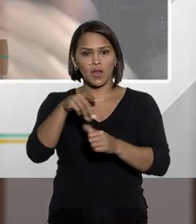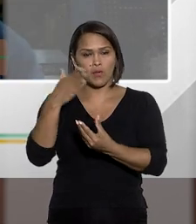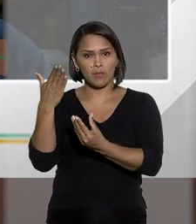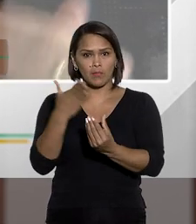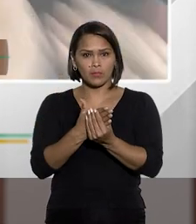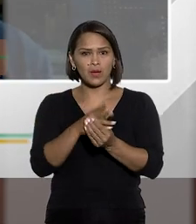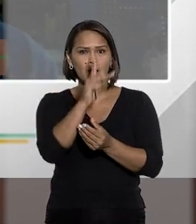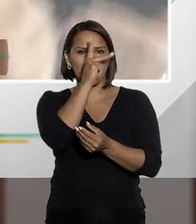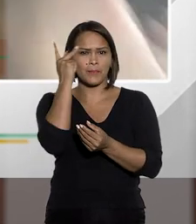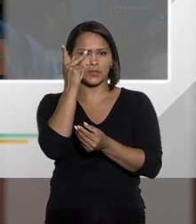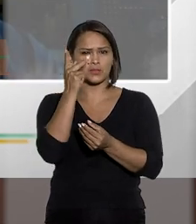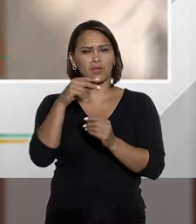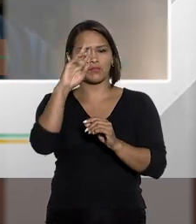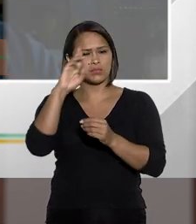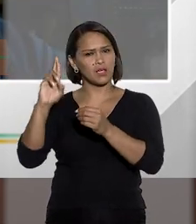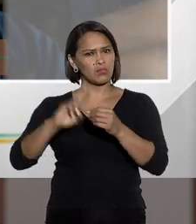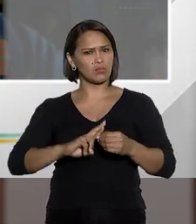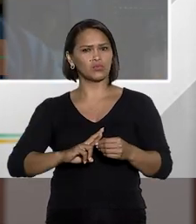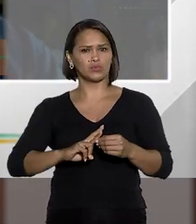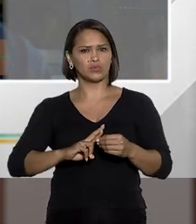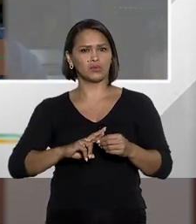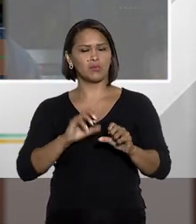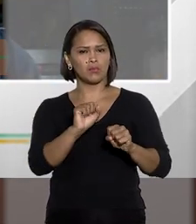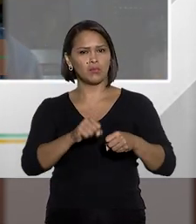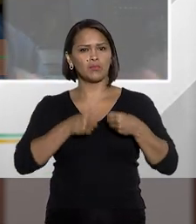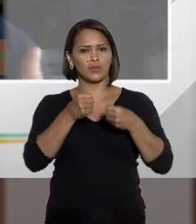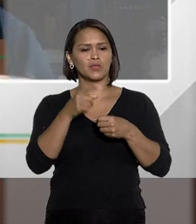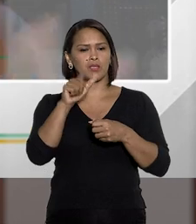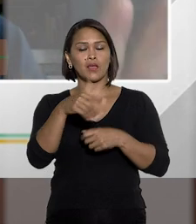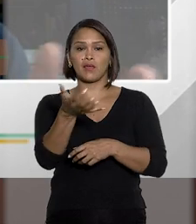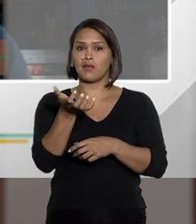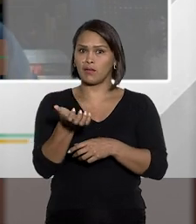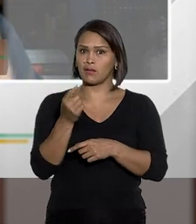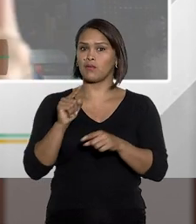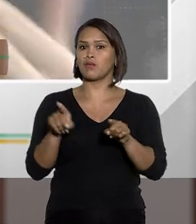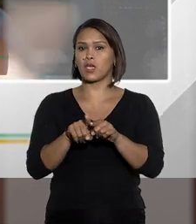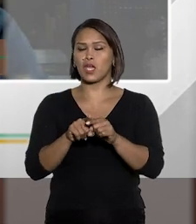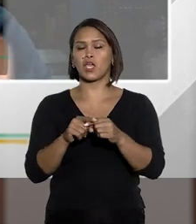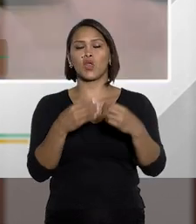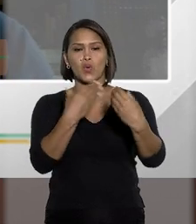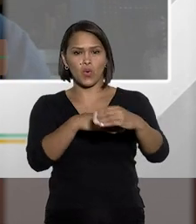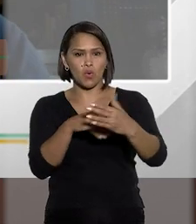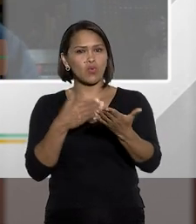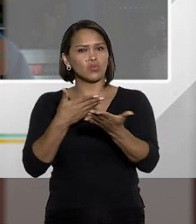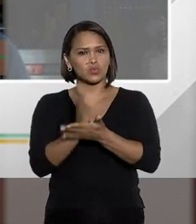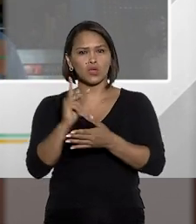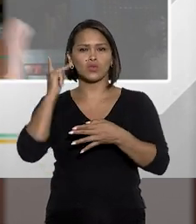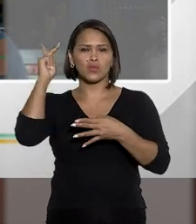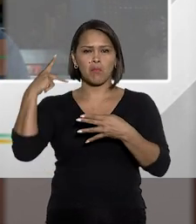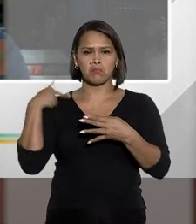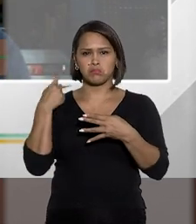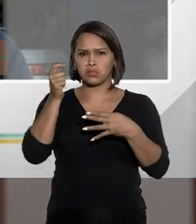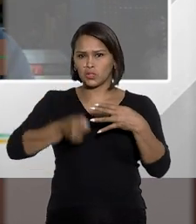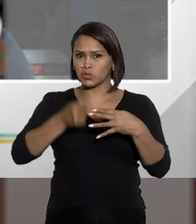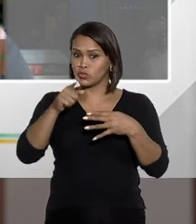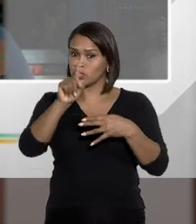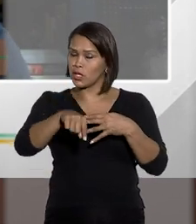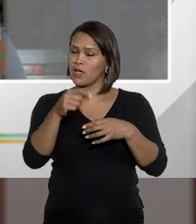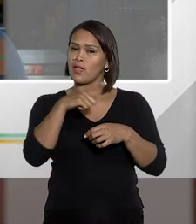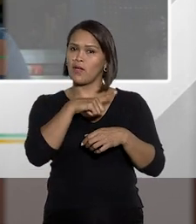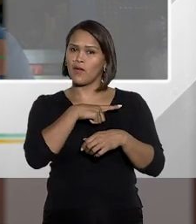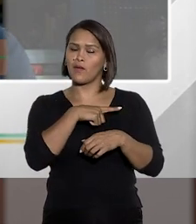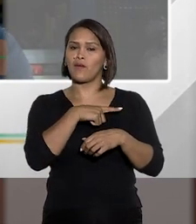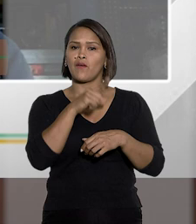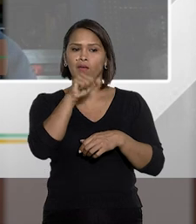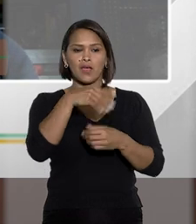processar pessoas que abusam da autoridade. É o que eu quero e eu prestei um concurso para isso. Eu sou promotor de justiça, eu